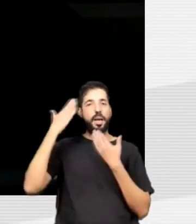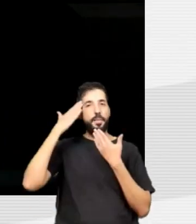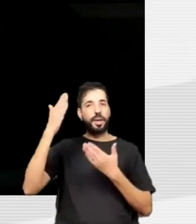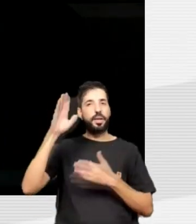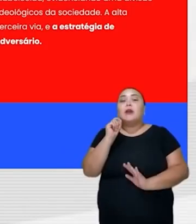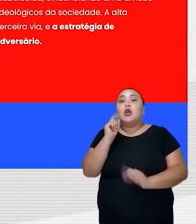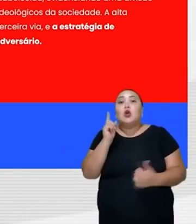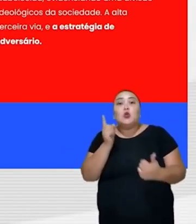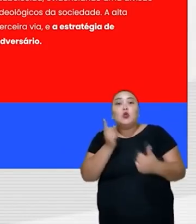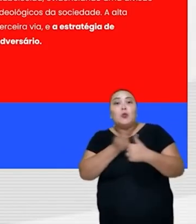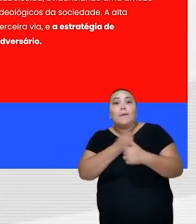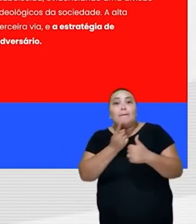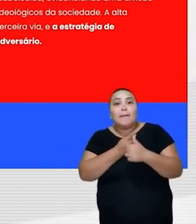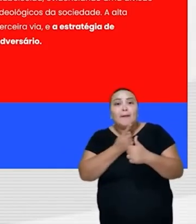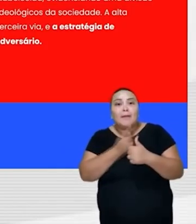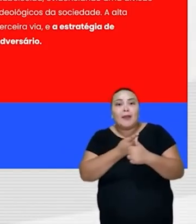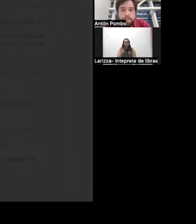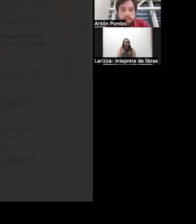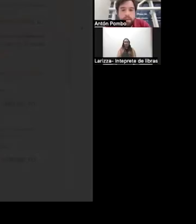cursantes.